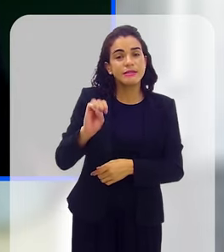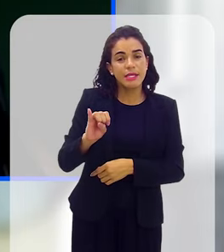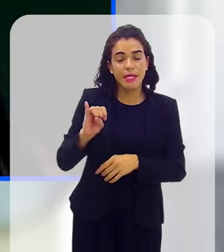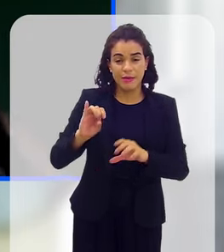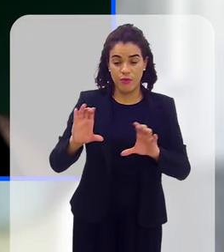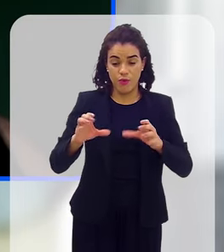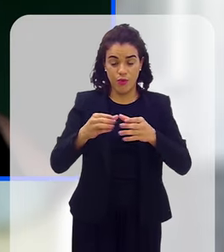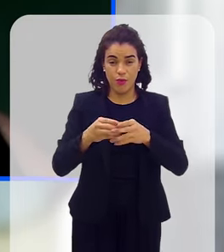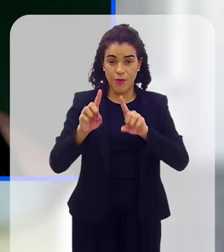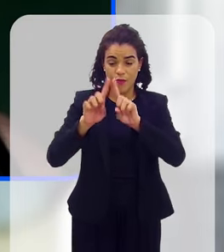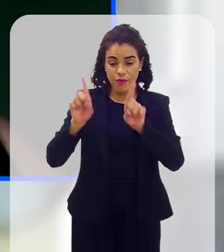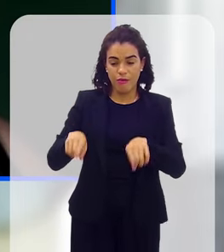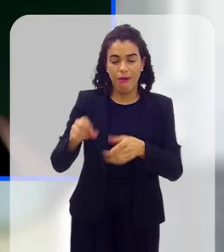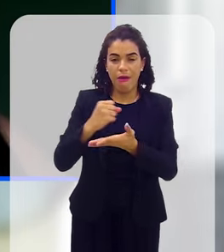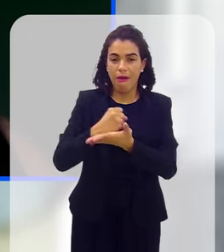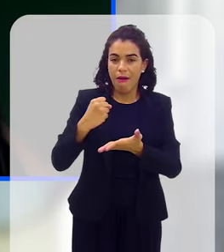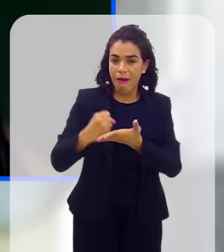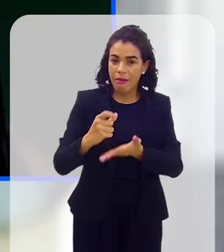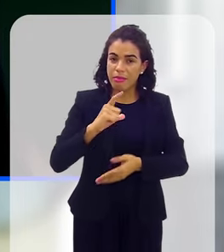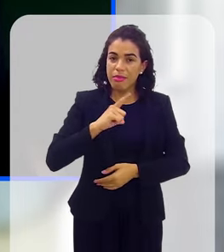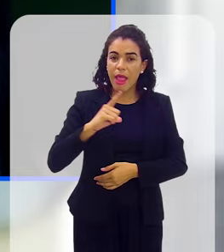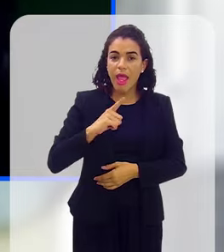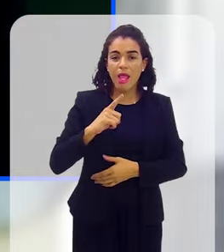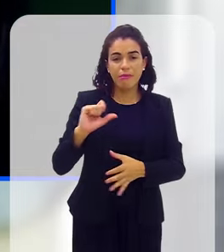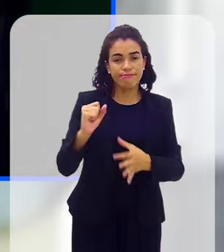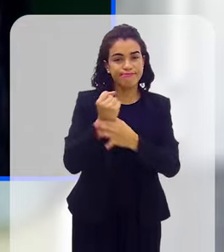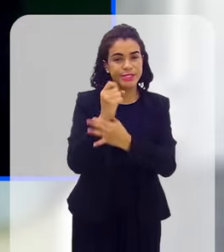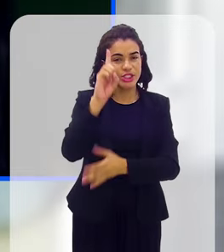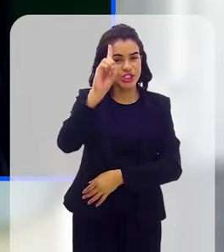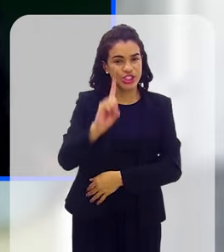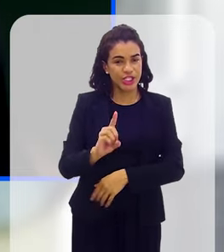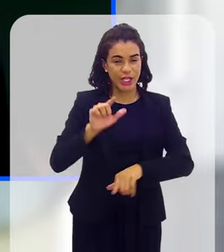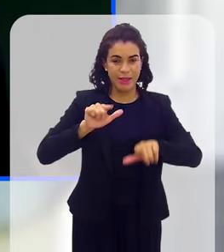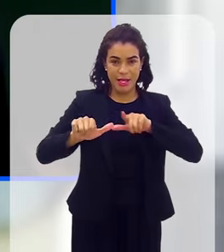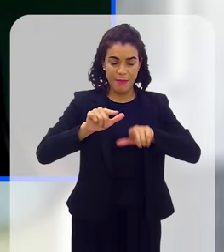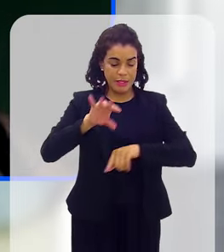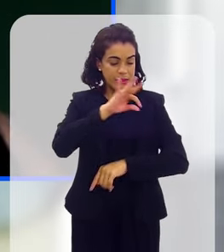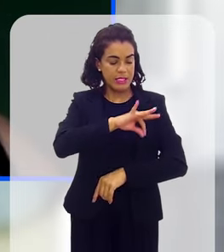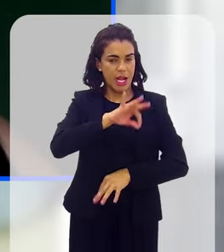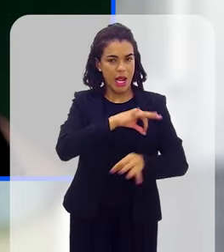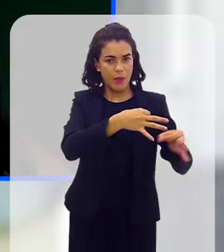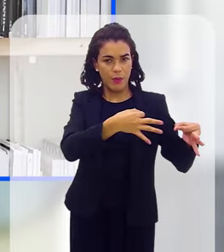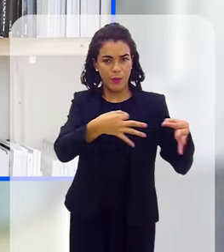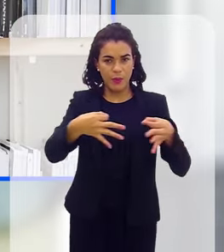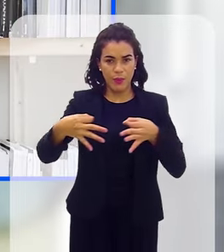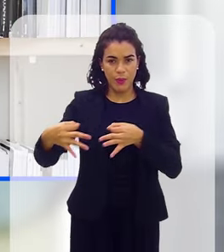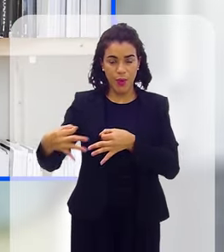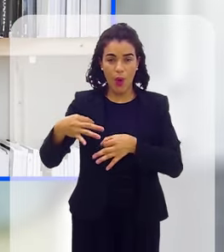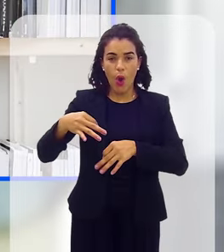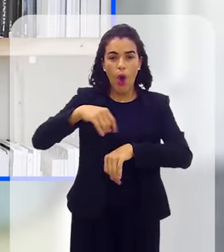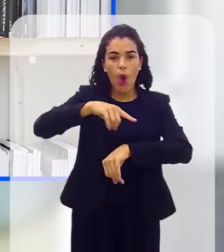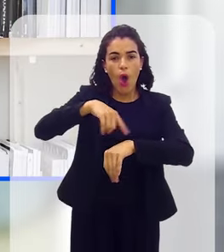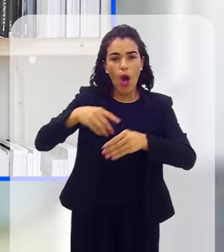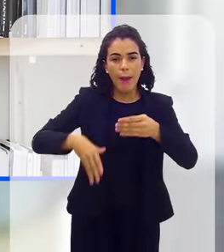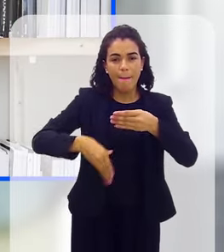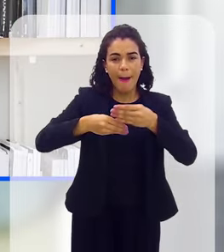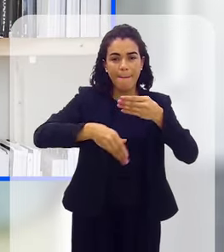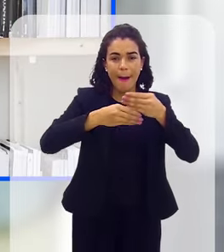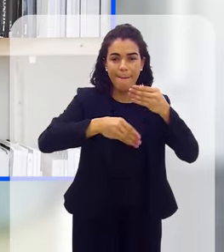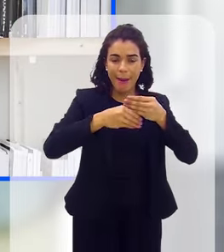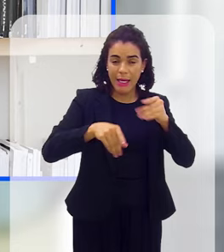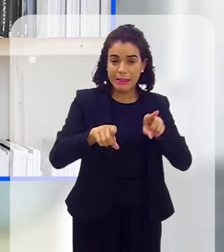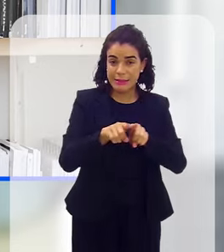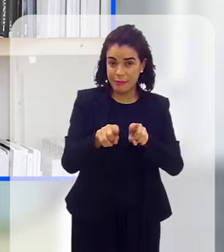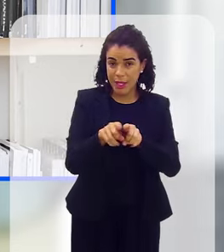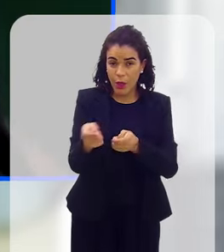eles estão recebendo todos os direitos trabalhistas, salários em dia, estão tendo as horas extras pagas, se há controle de